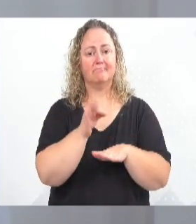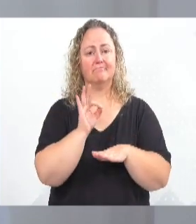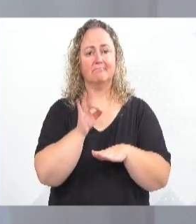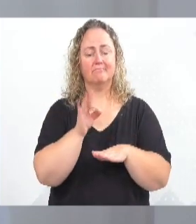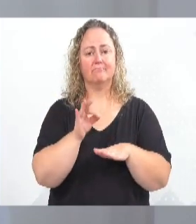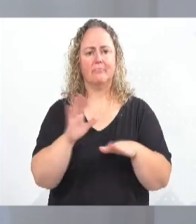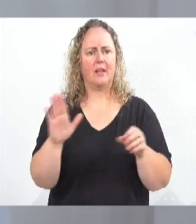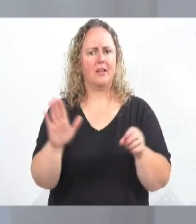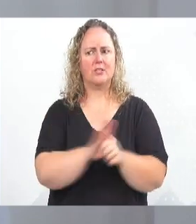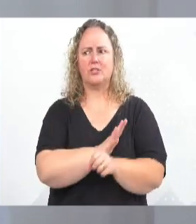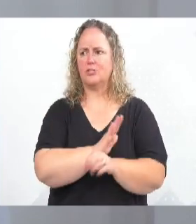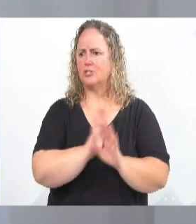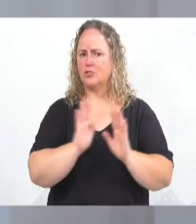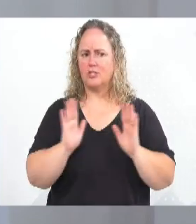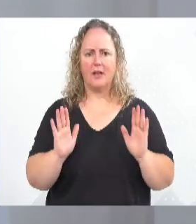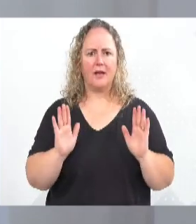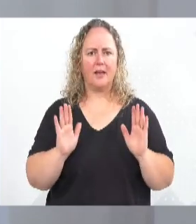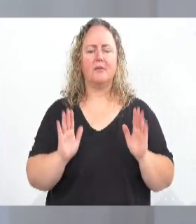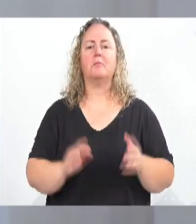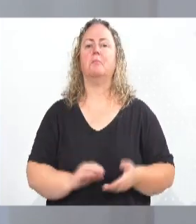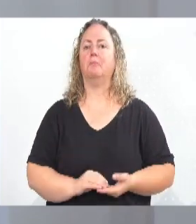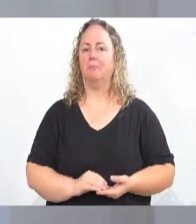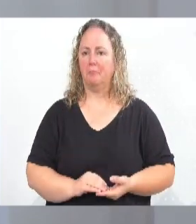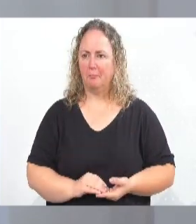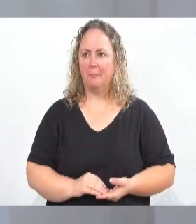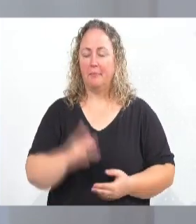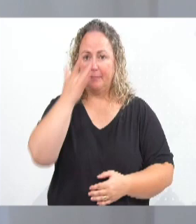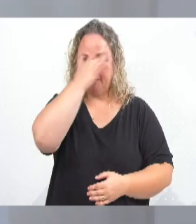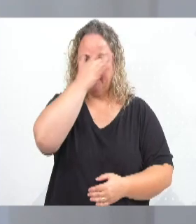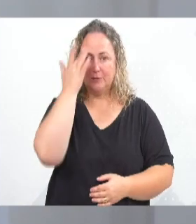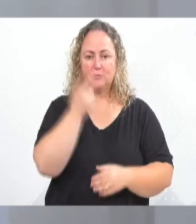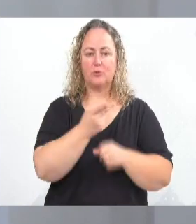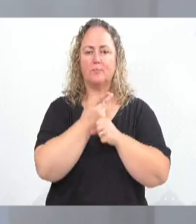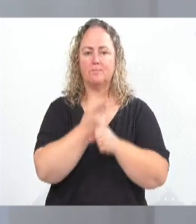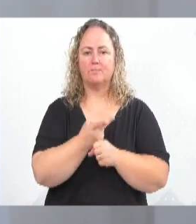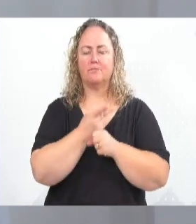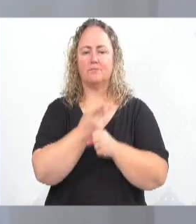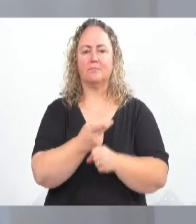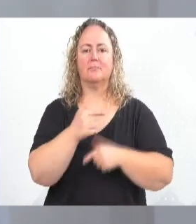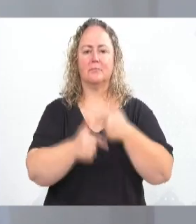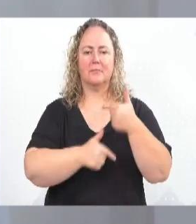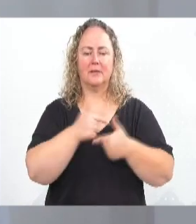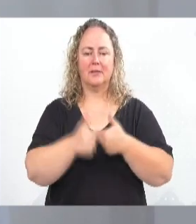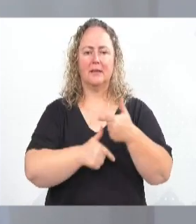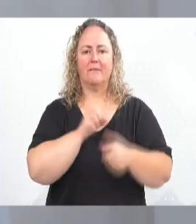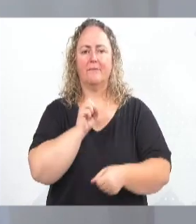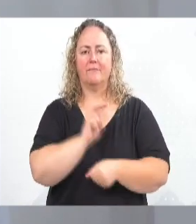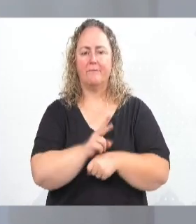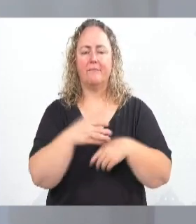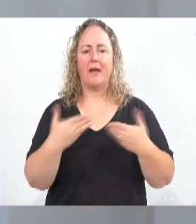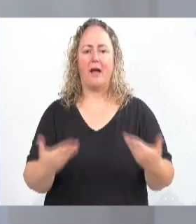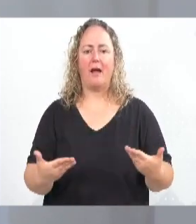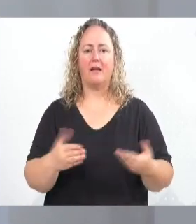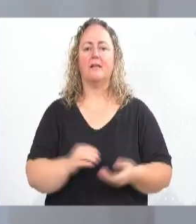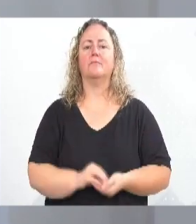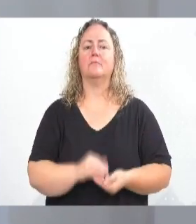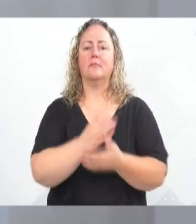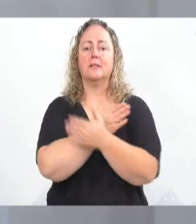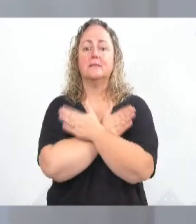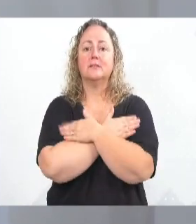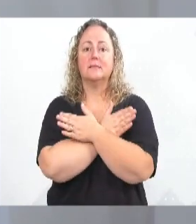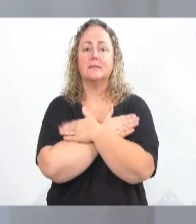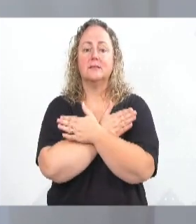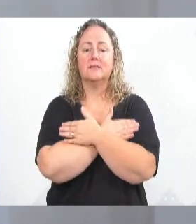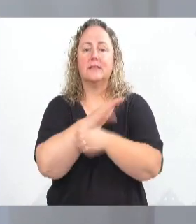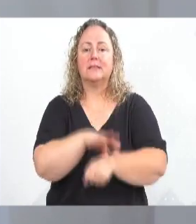casa cheia, as pessoas procurando emprego, seguro-desemprego, então, olha só que bacana,